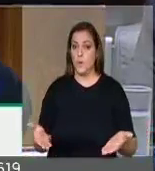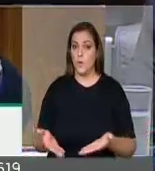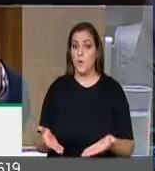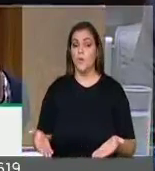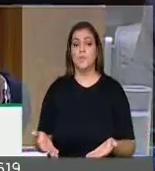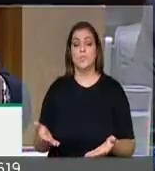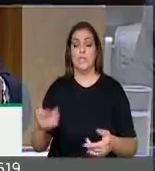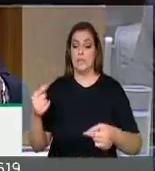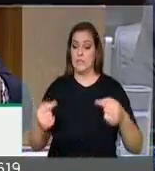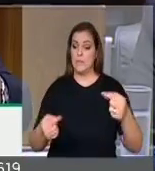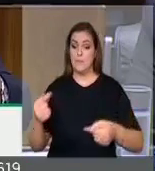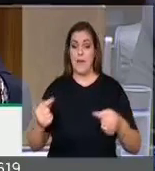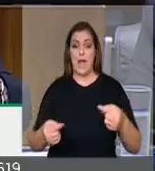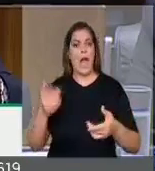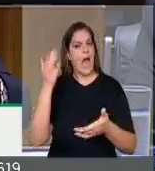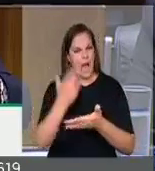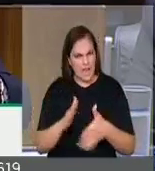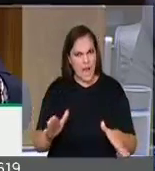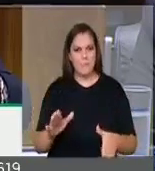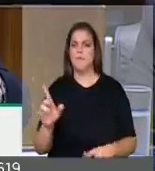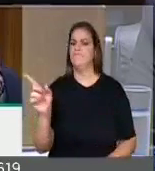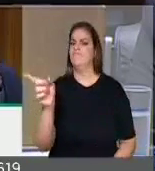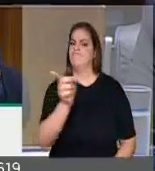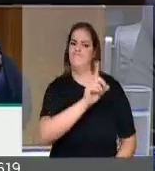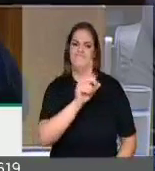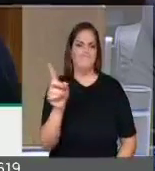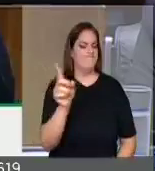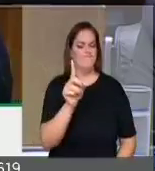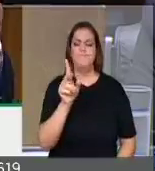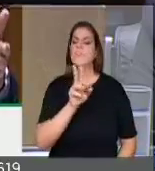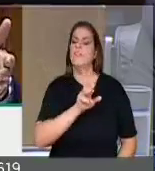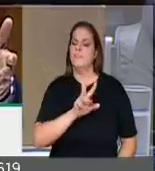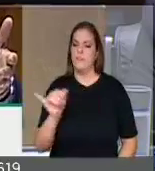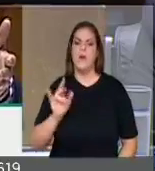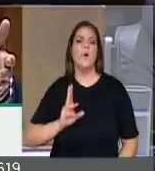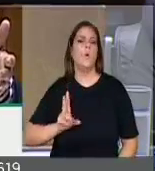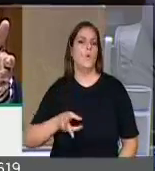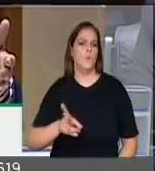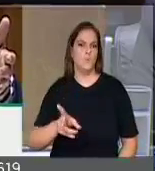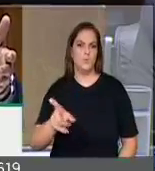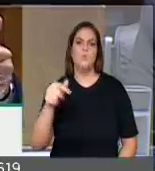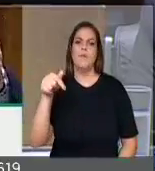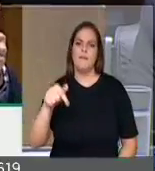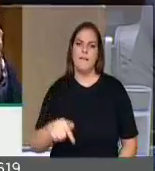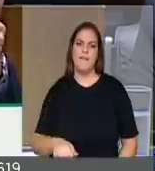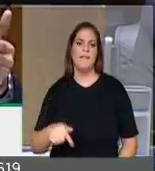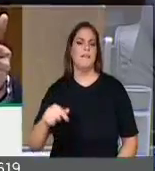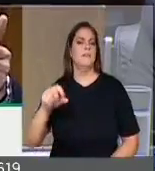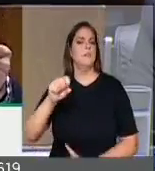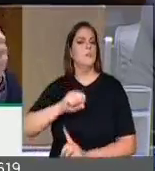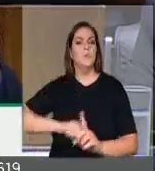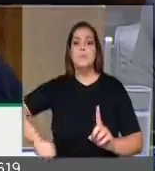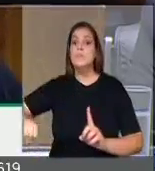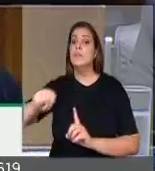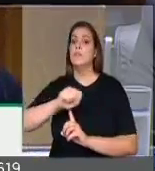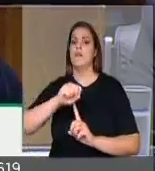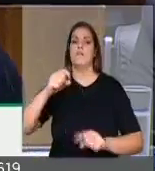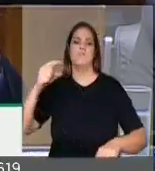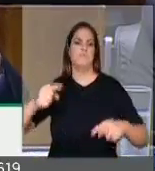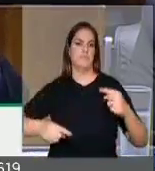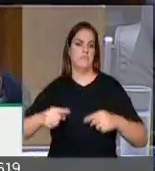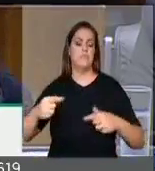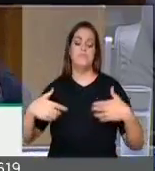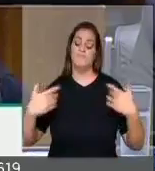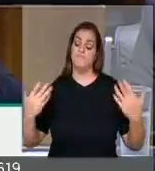Ele será permanente nessa casa. Será permanente na sociedade. E o chamamento que eu faço é que